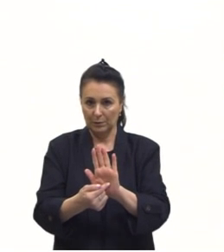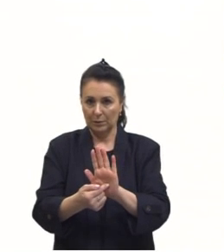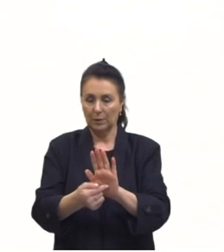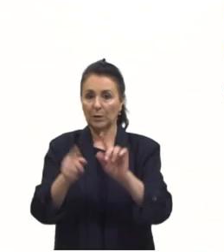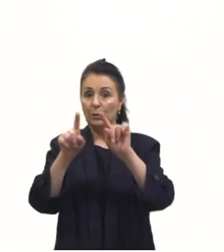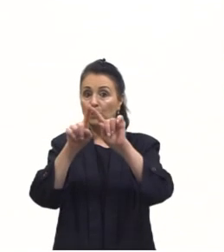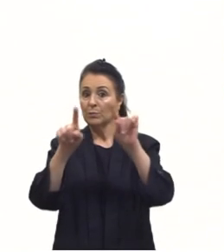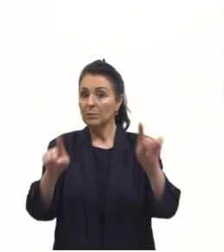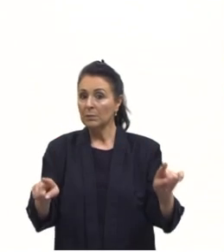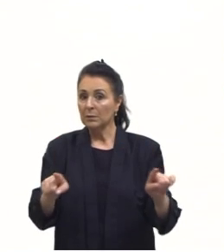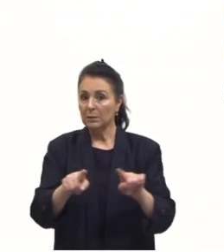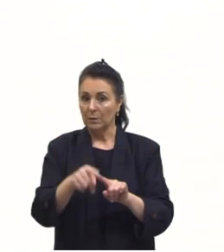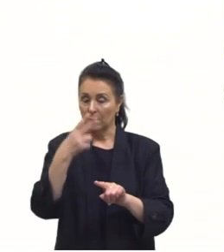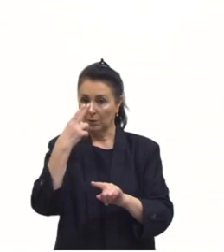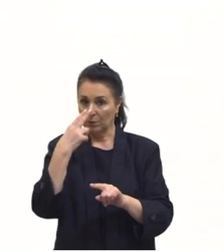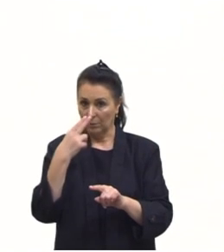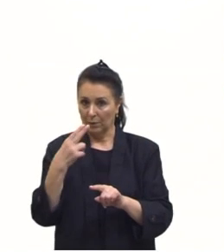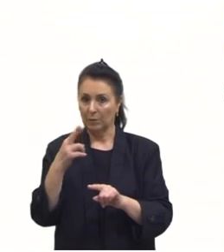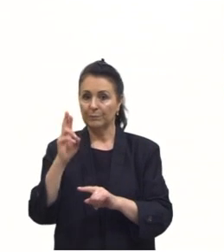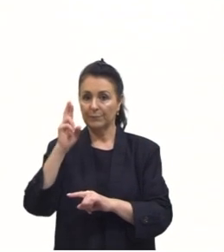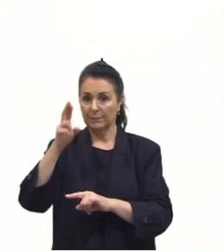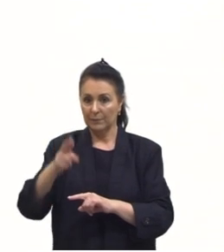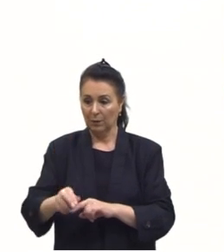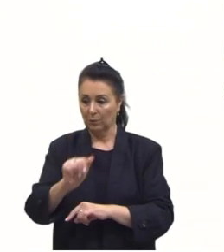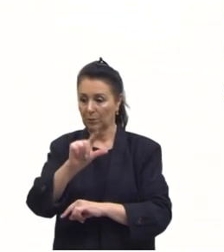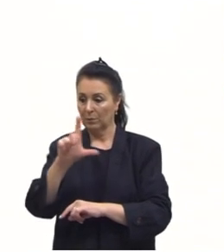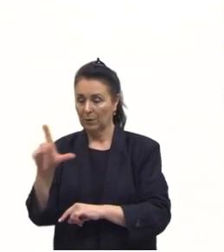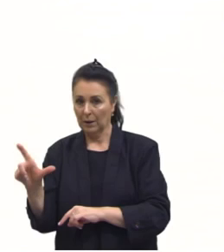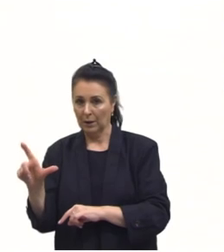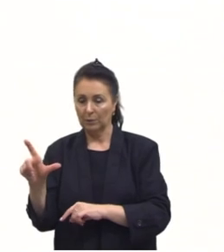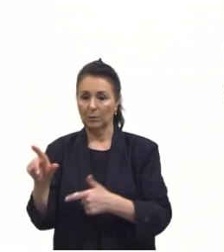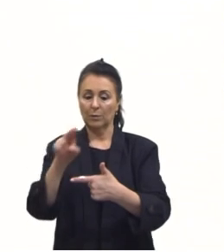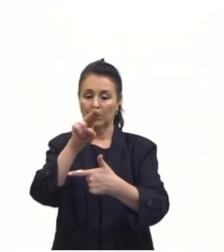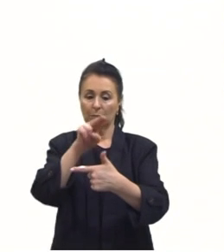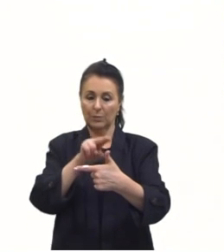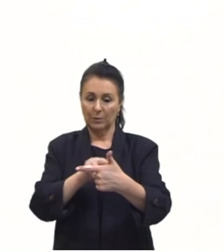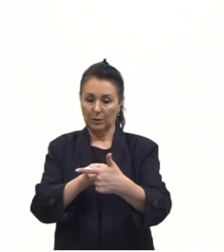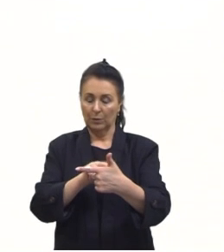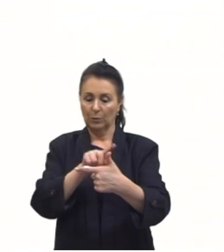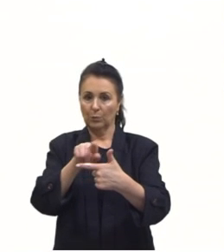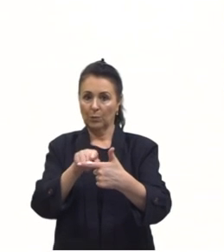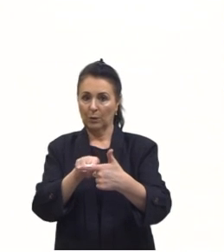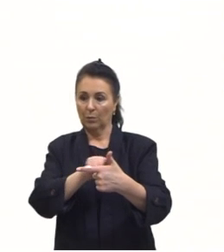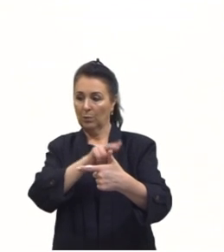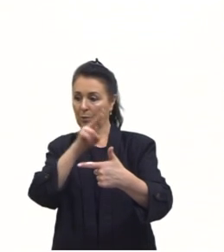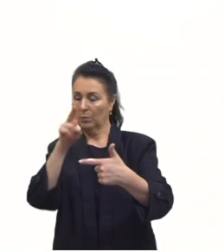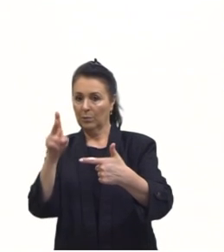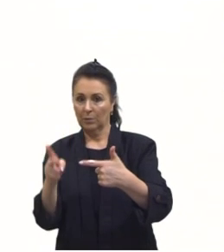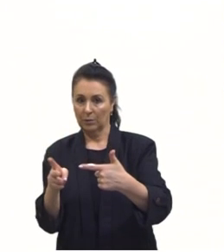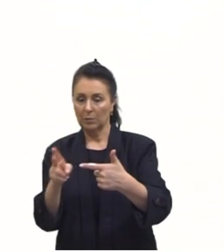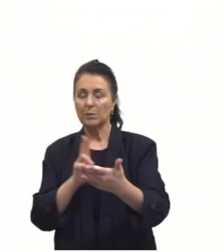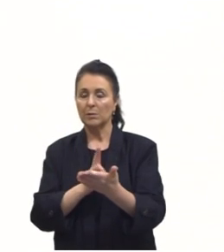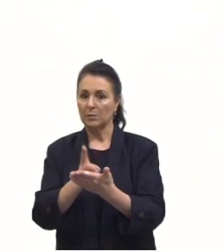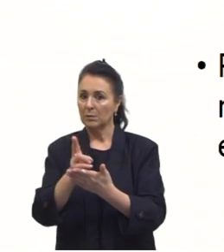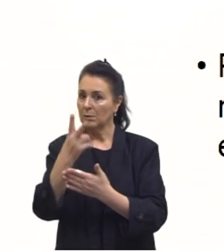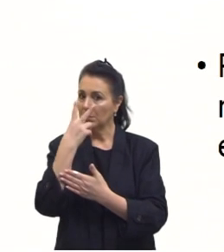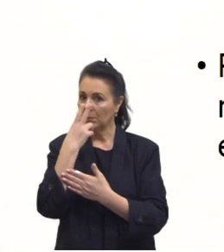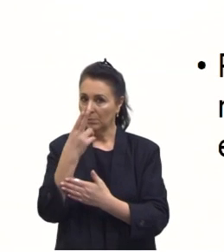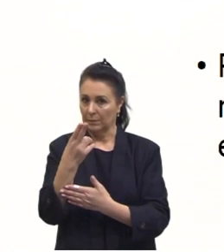triângulo a razão entre o valor de um lado e o seno do seu ângulo oposto sempre será constante